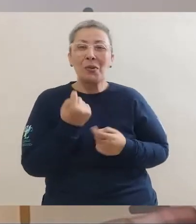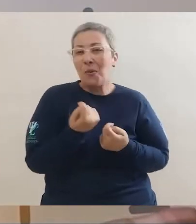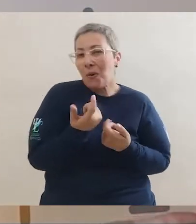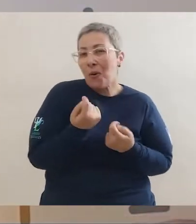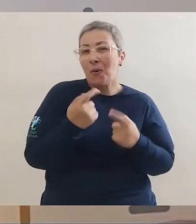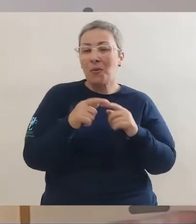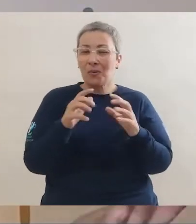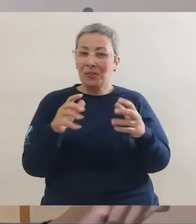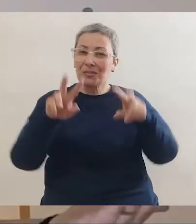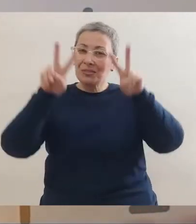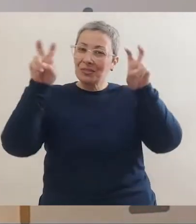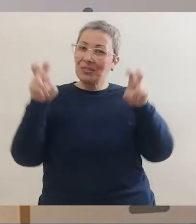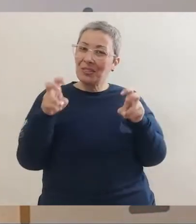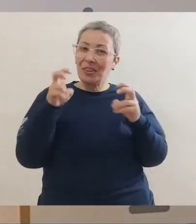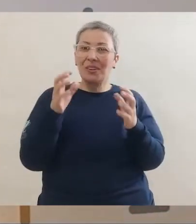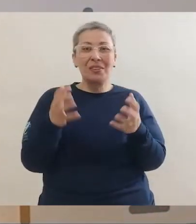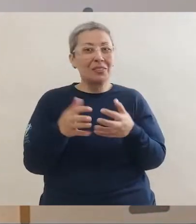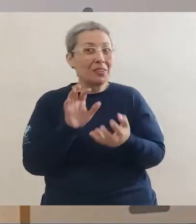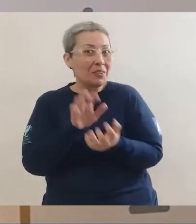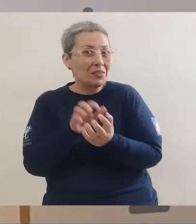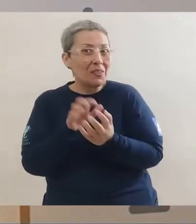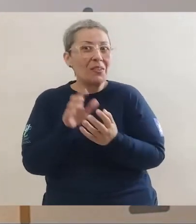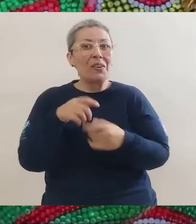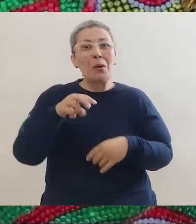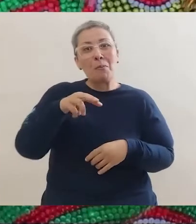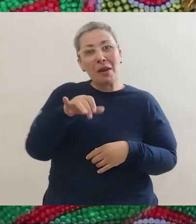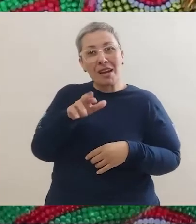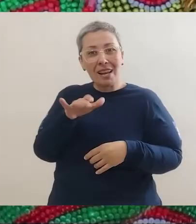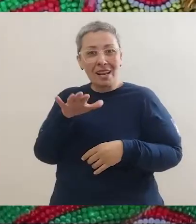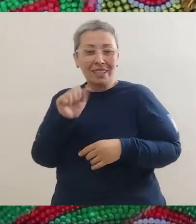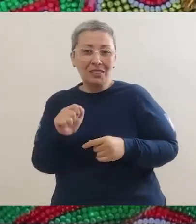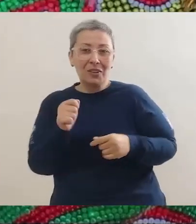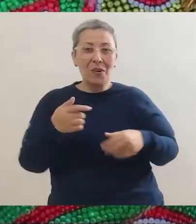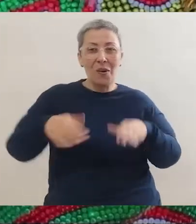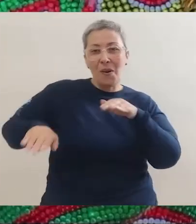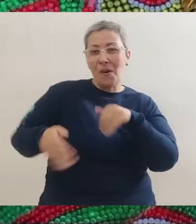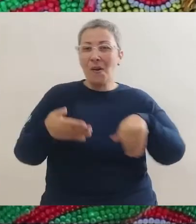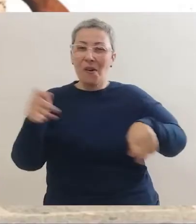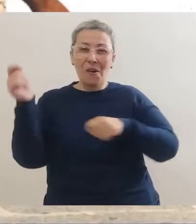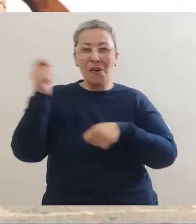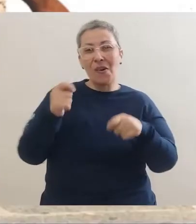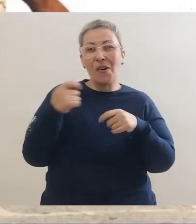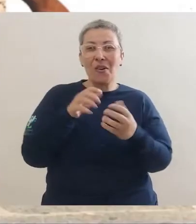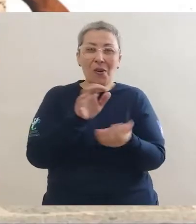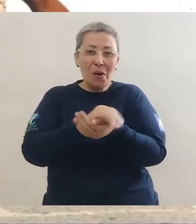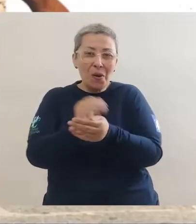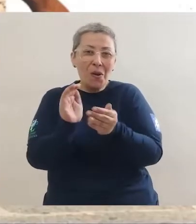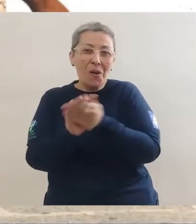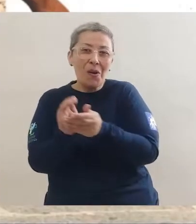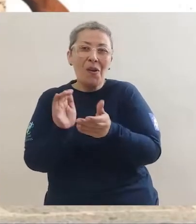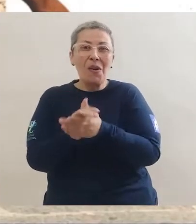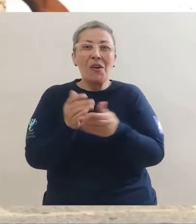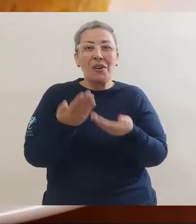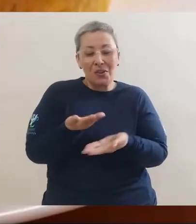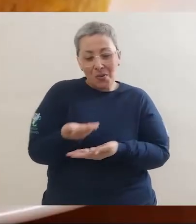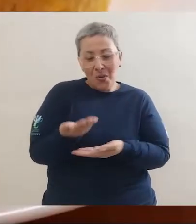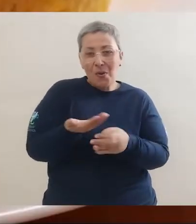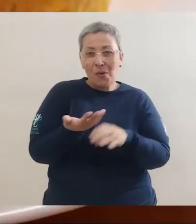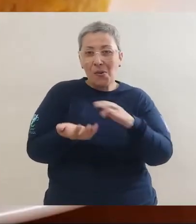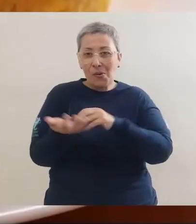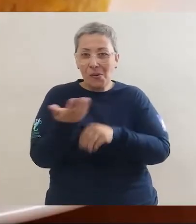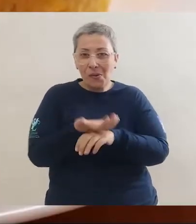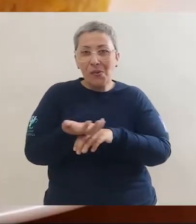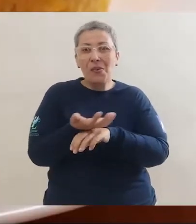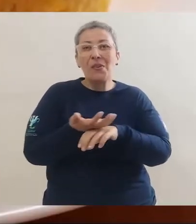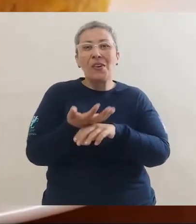gostado de conhecer um pouquinho sobre Pernambuco. Terra do maracatu, do frevo, do cuscuz,